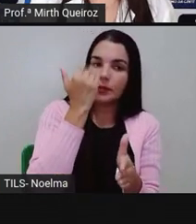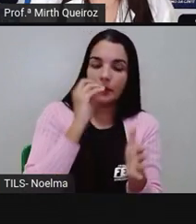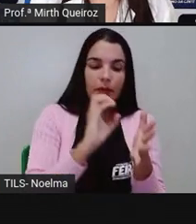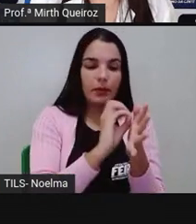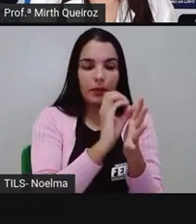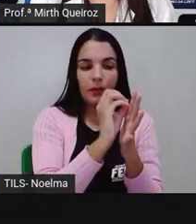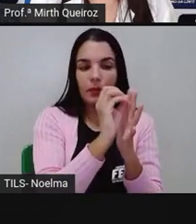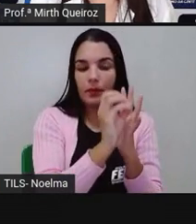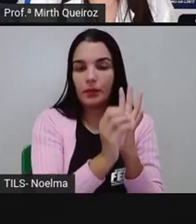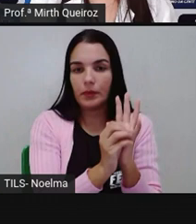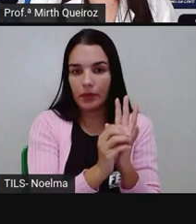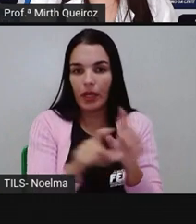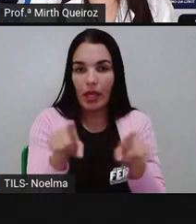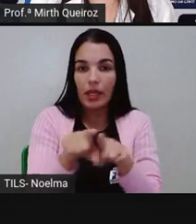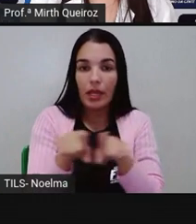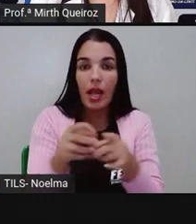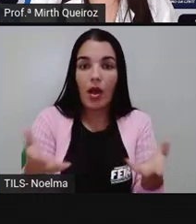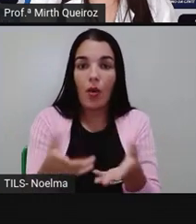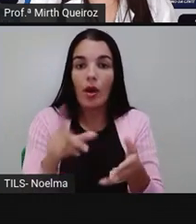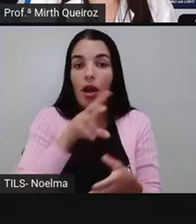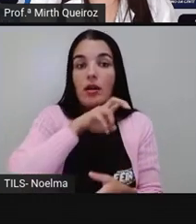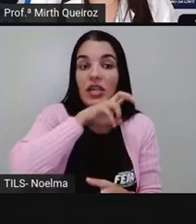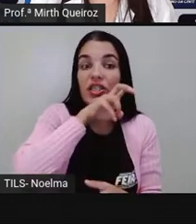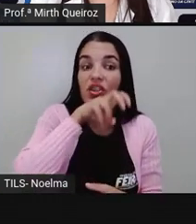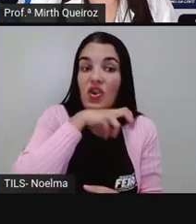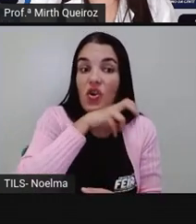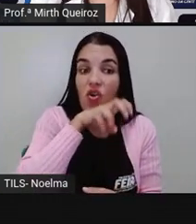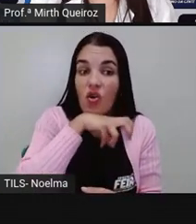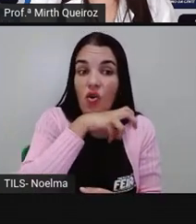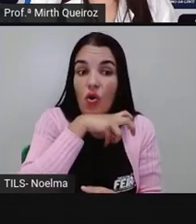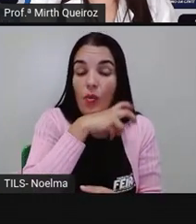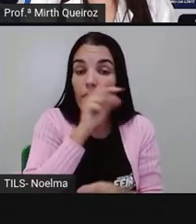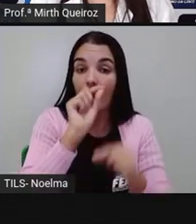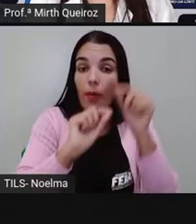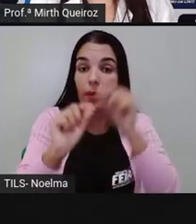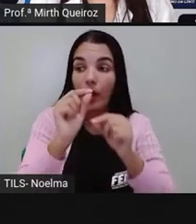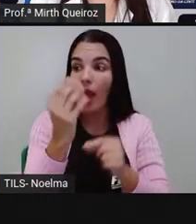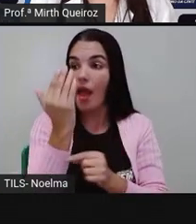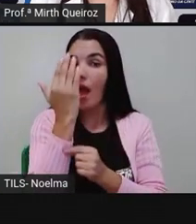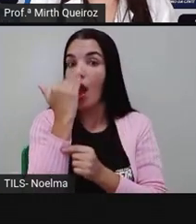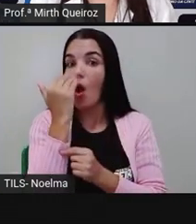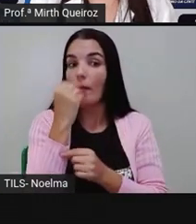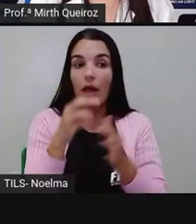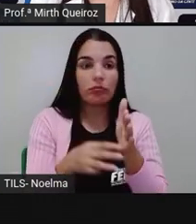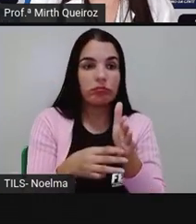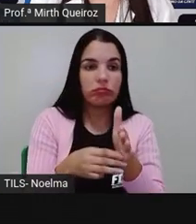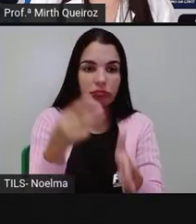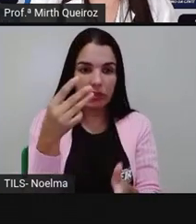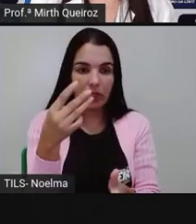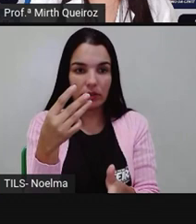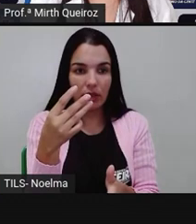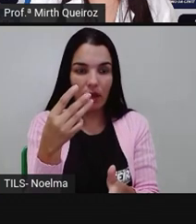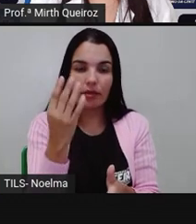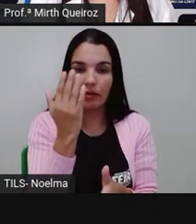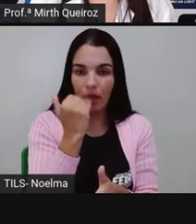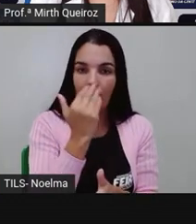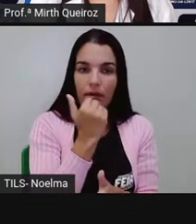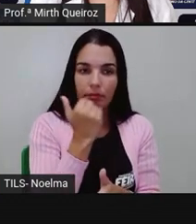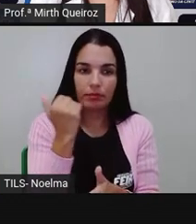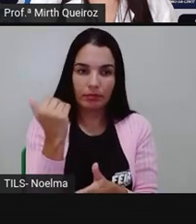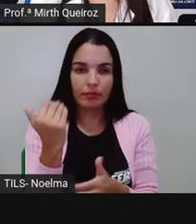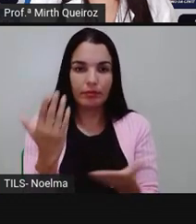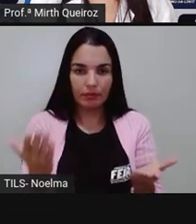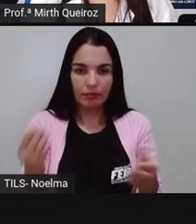cadeia. Aqui nós temos a cobra. A cobra, ela é o consumidor terciário, né? Porque ela é o terceiro consumidor